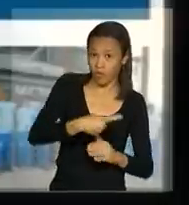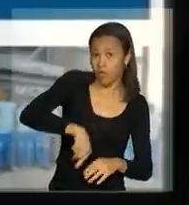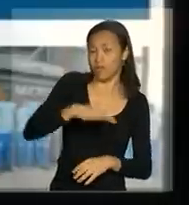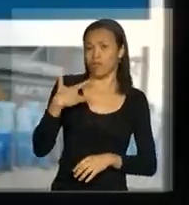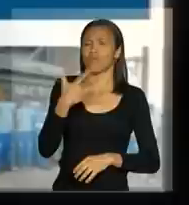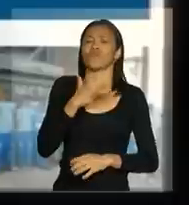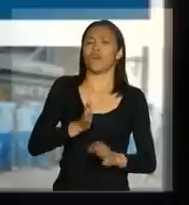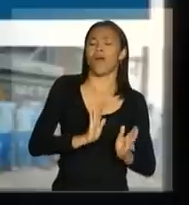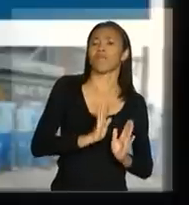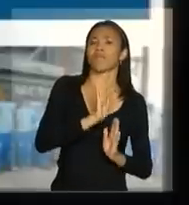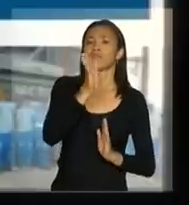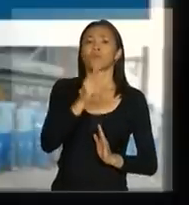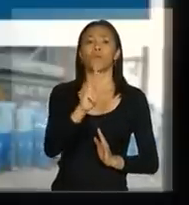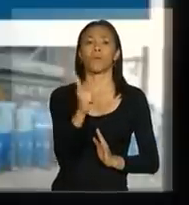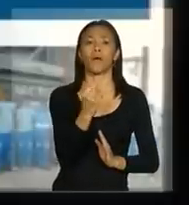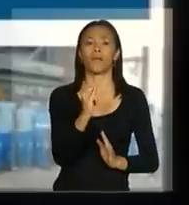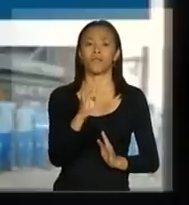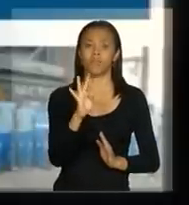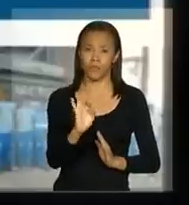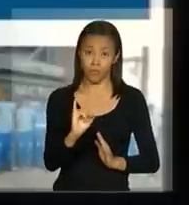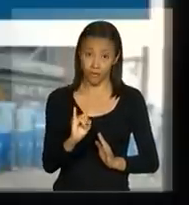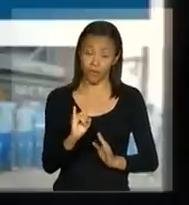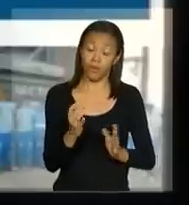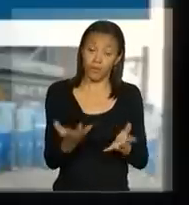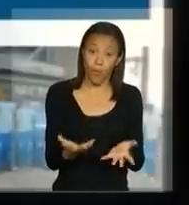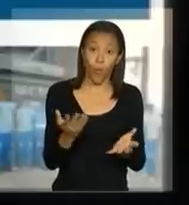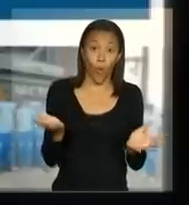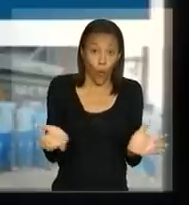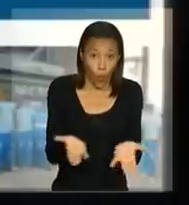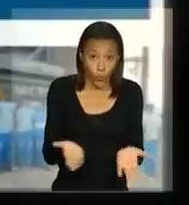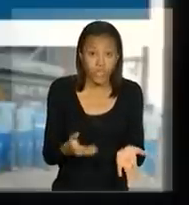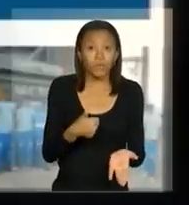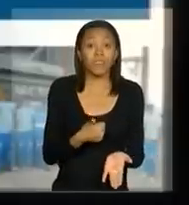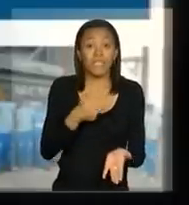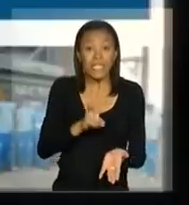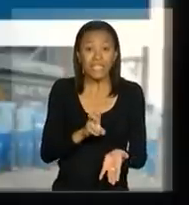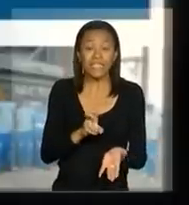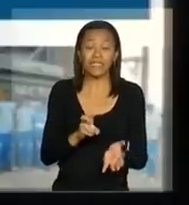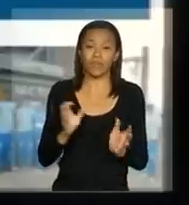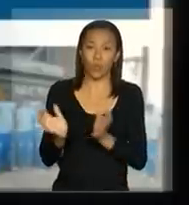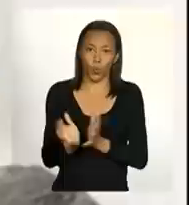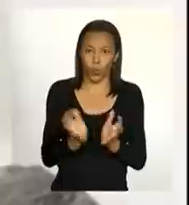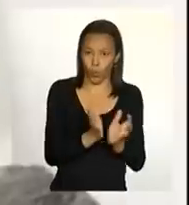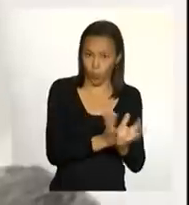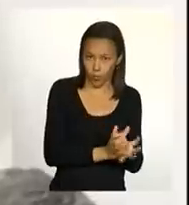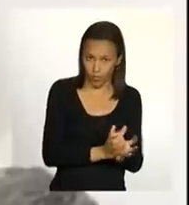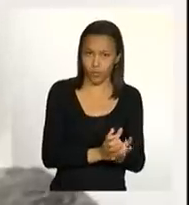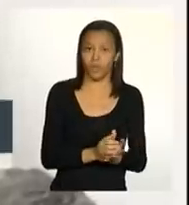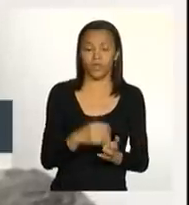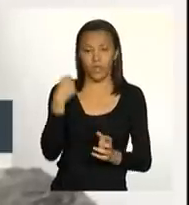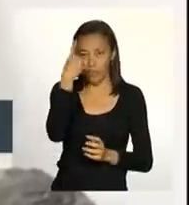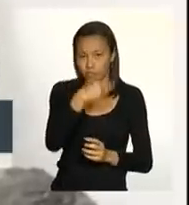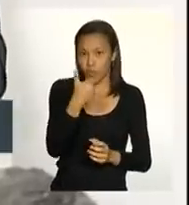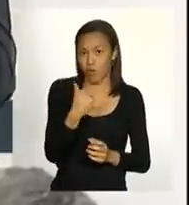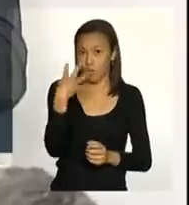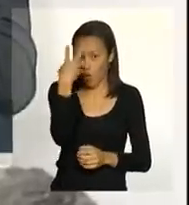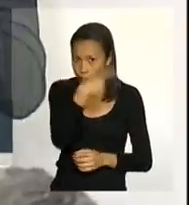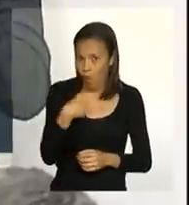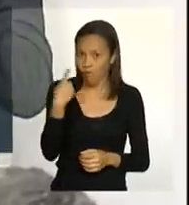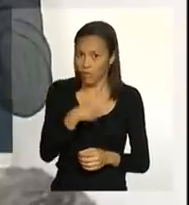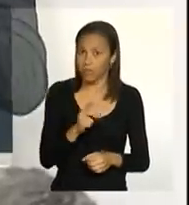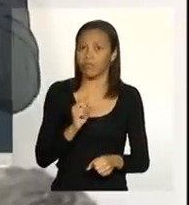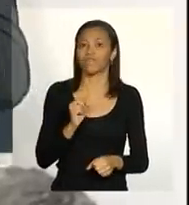Brasil com o Haiti. Hoje, essa força tem 15 equipes permanentes de plantão por semana, que são